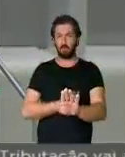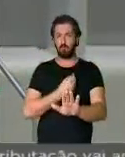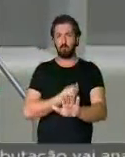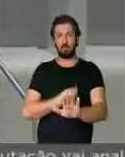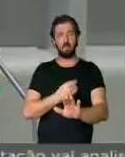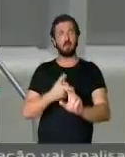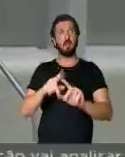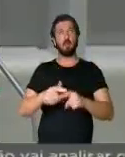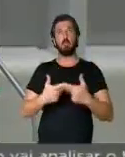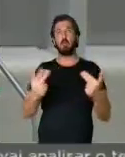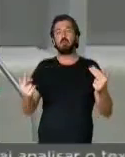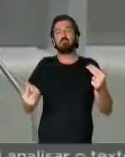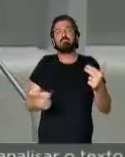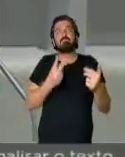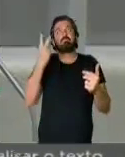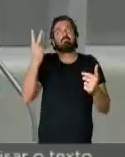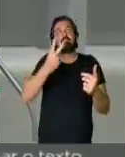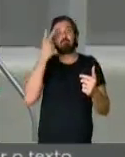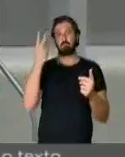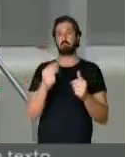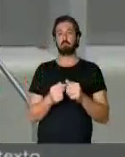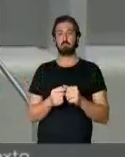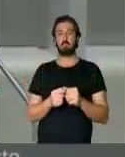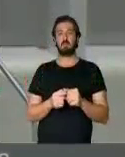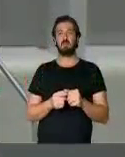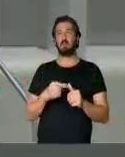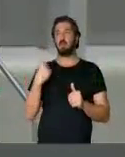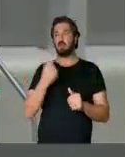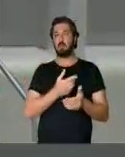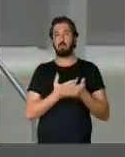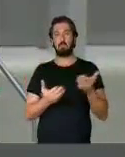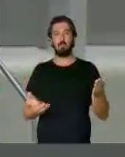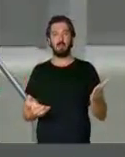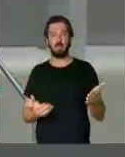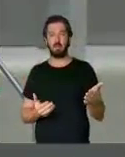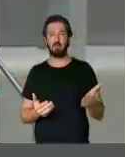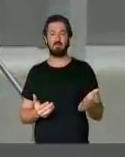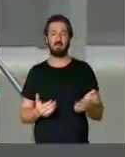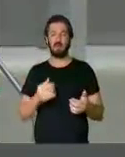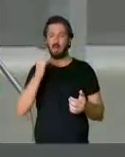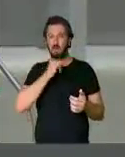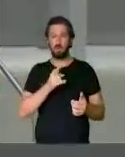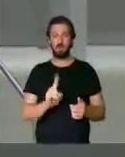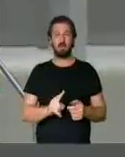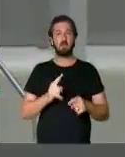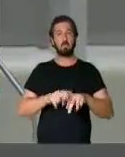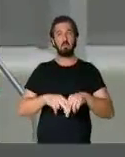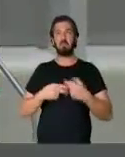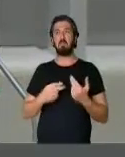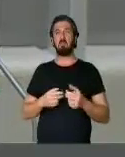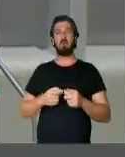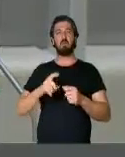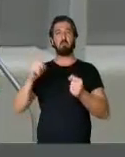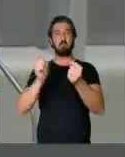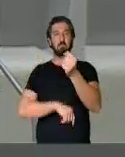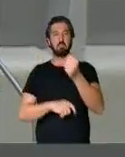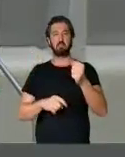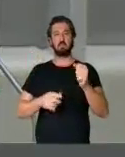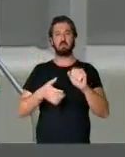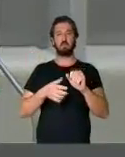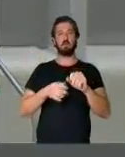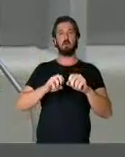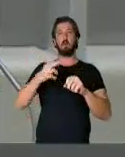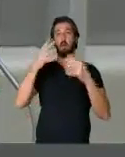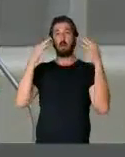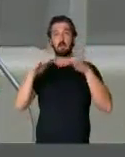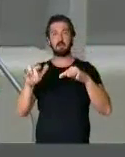um bem muito precioso para arriscarmos a perdê-la, por causa da intolerância e pela falta de